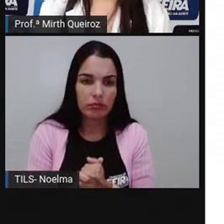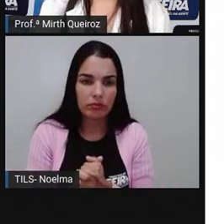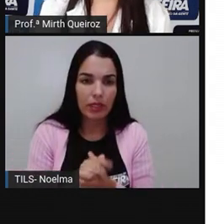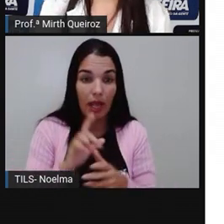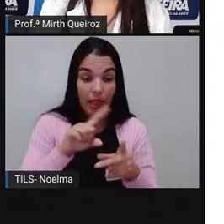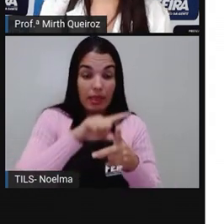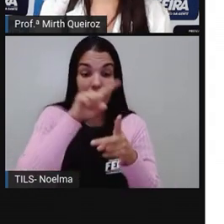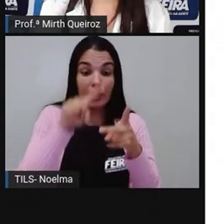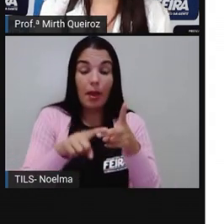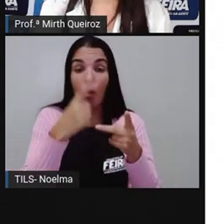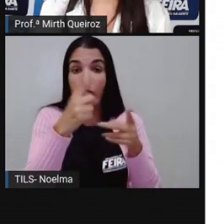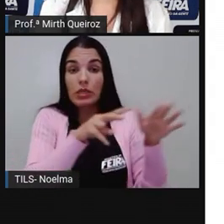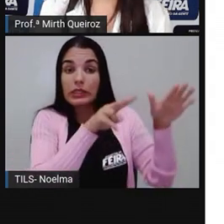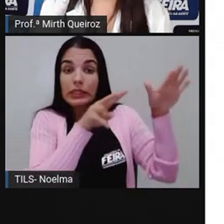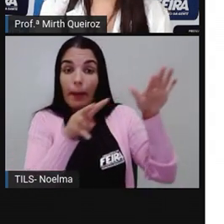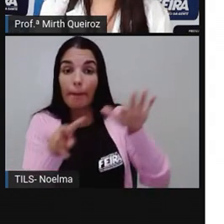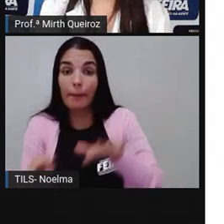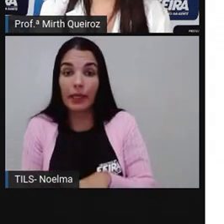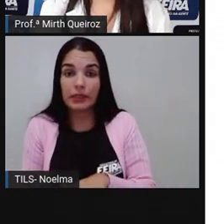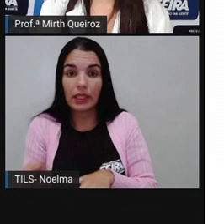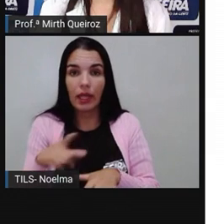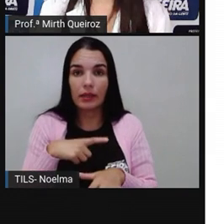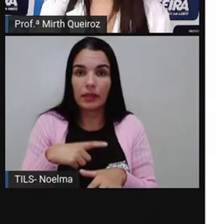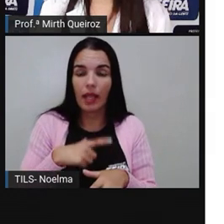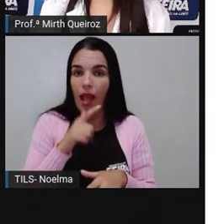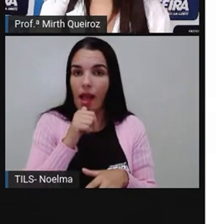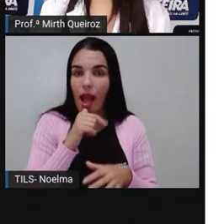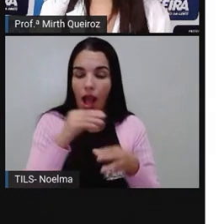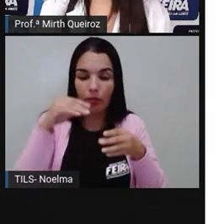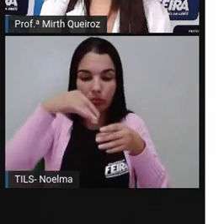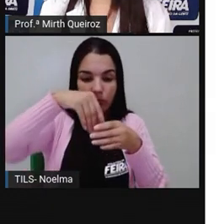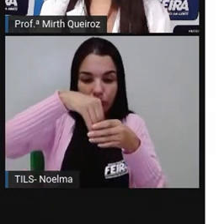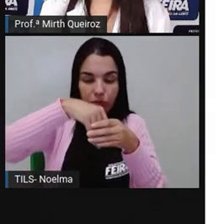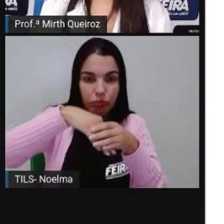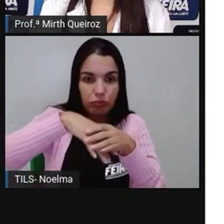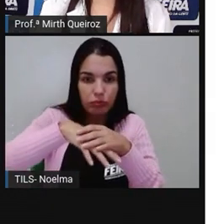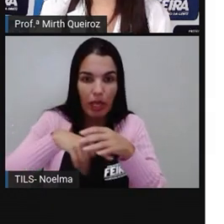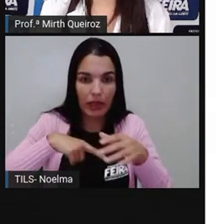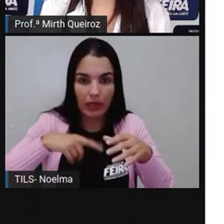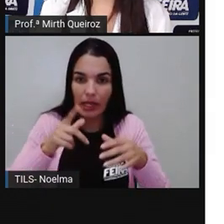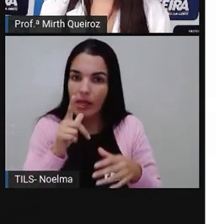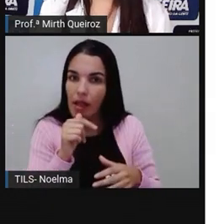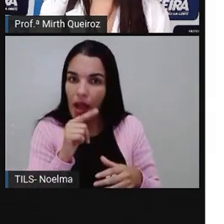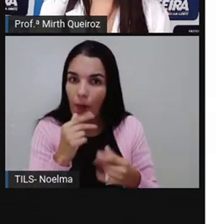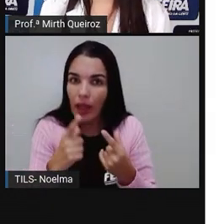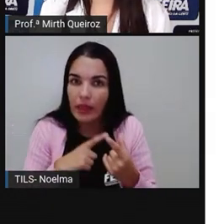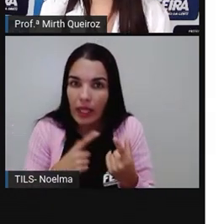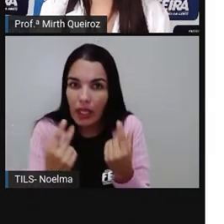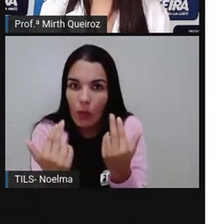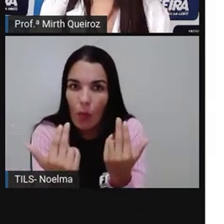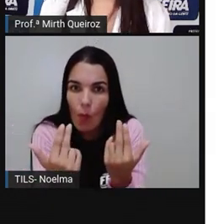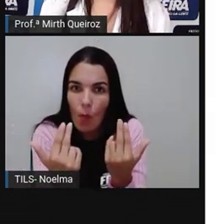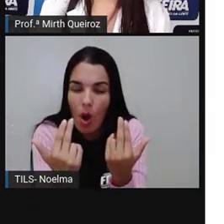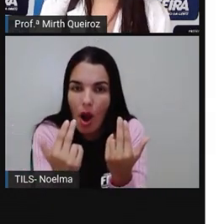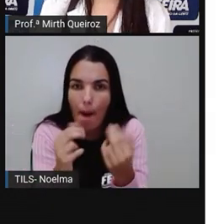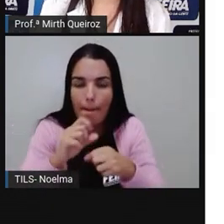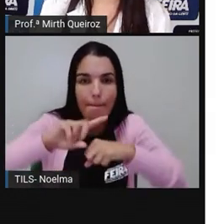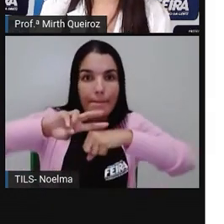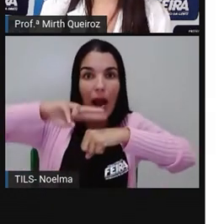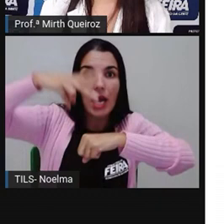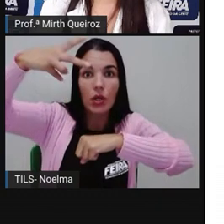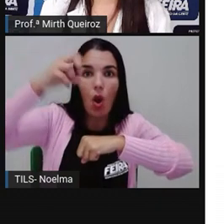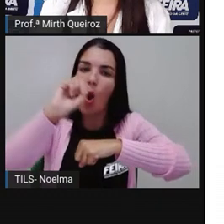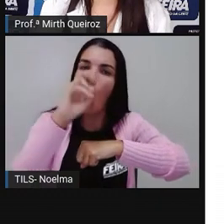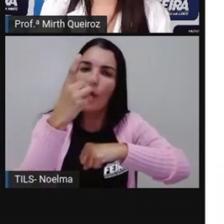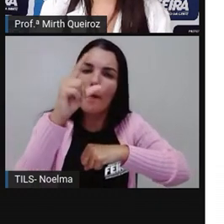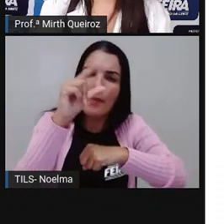Após uma semana A umidade dentro do terrário Está igual Maior Ou menor